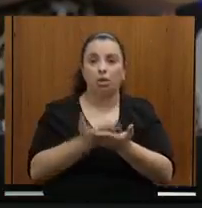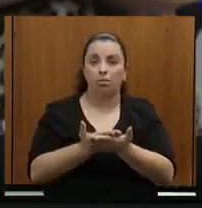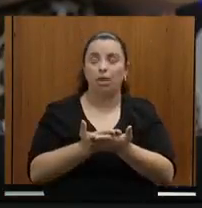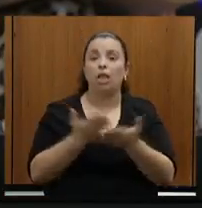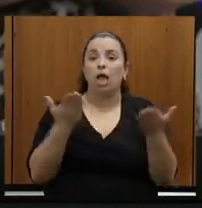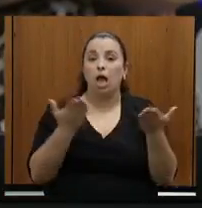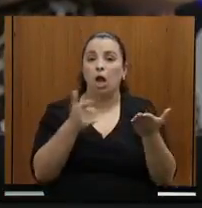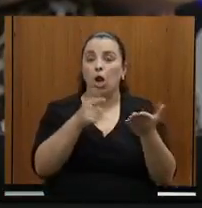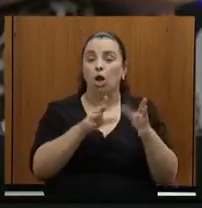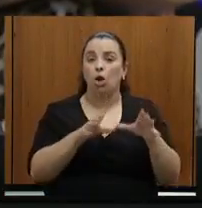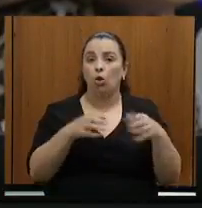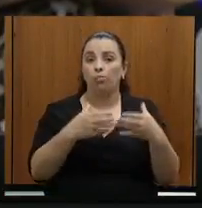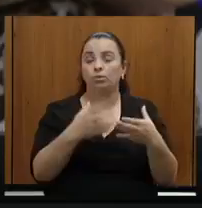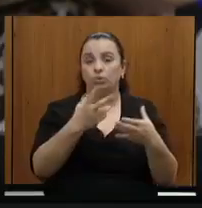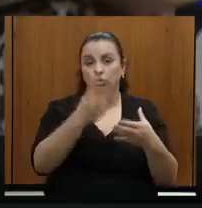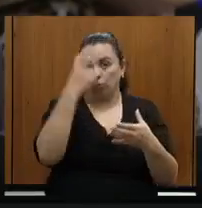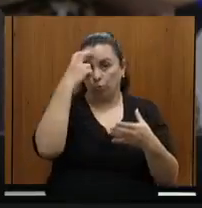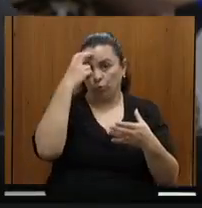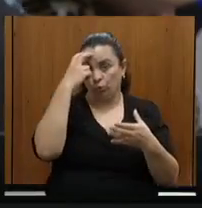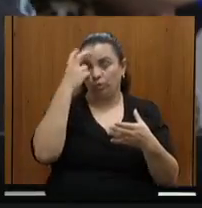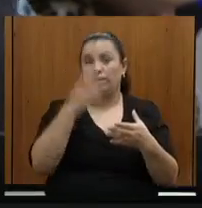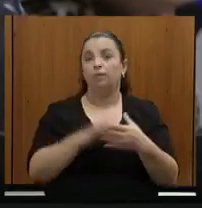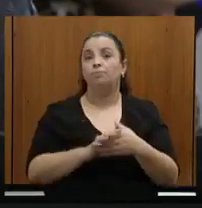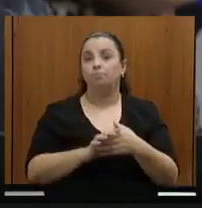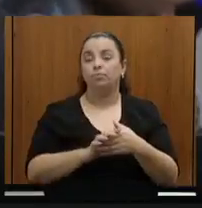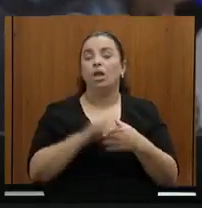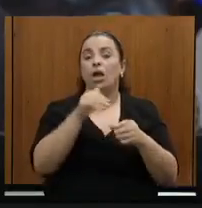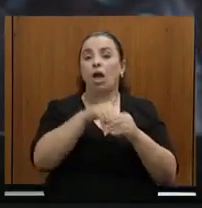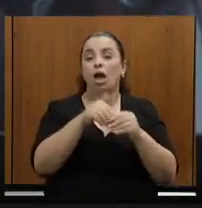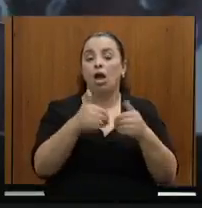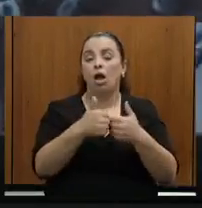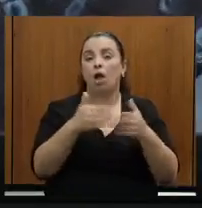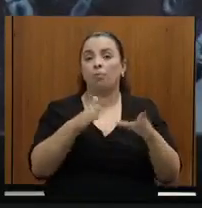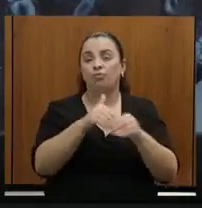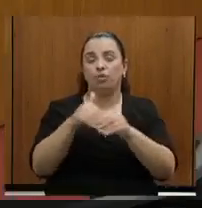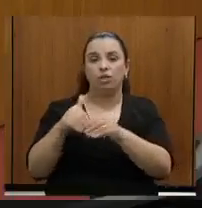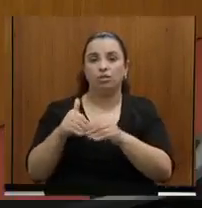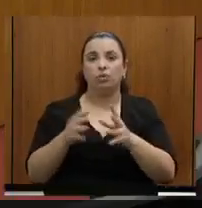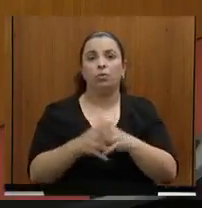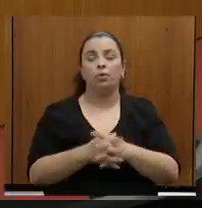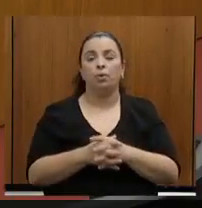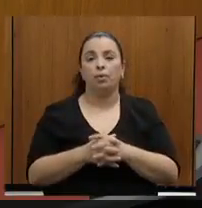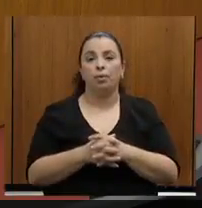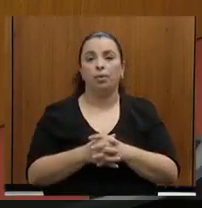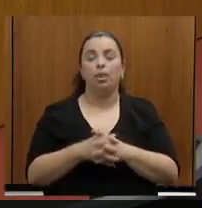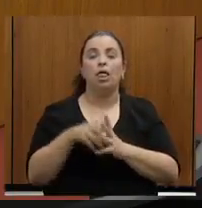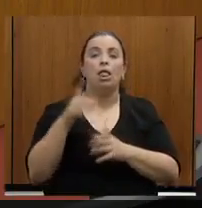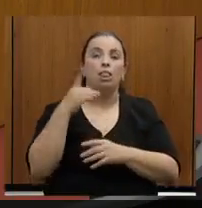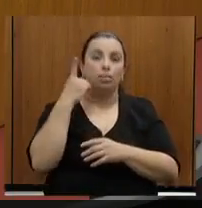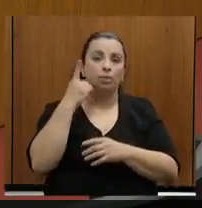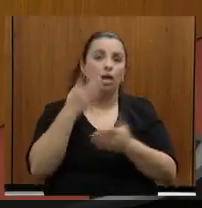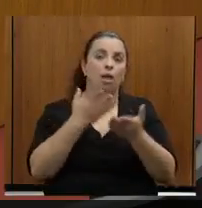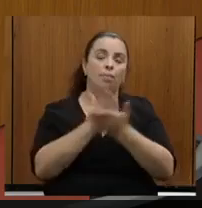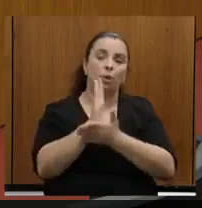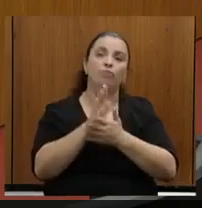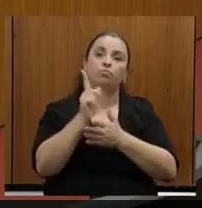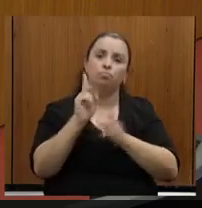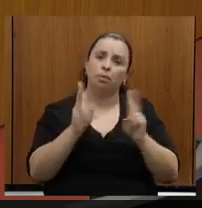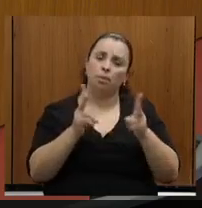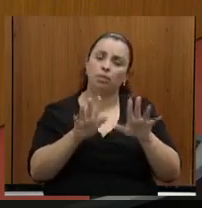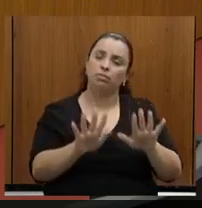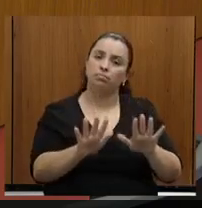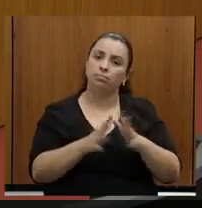agora, desta feita, na Comissão de Cultura. Em votação, o requerimento. Deputados, que aprovam o permanente como estão.